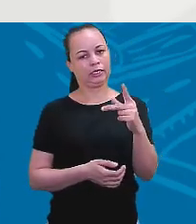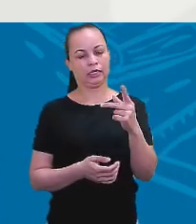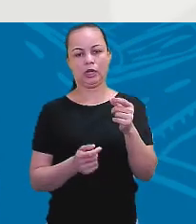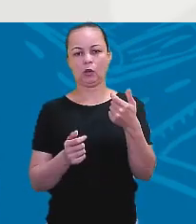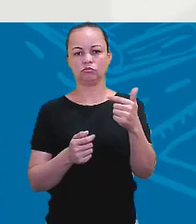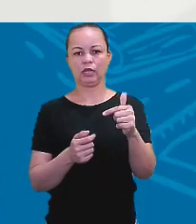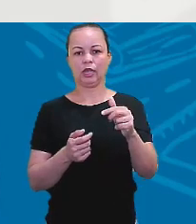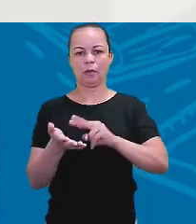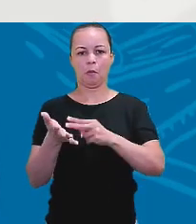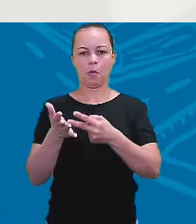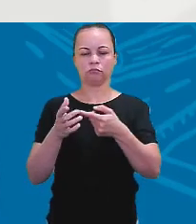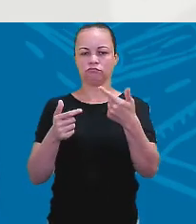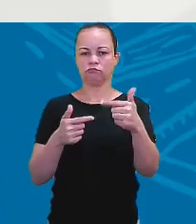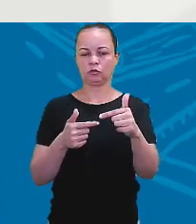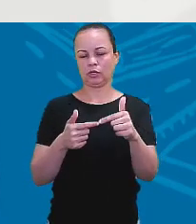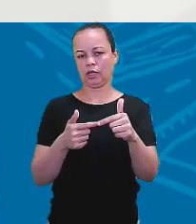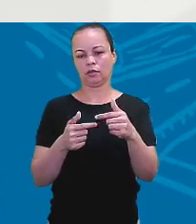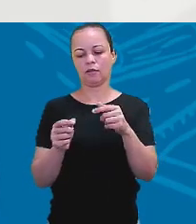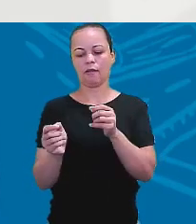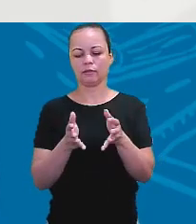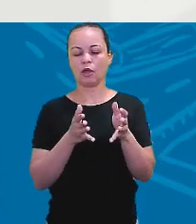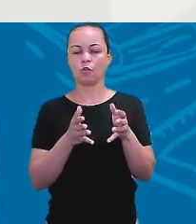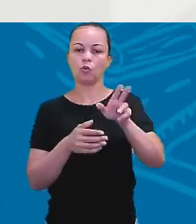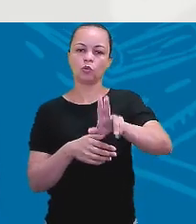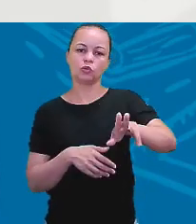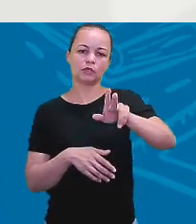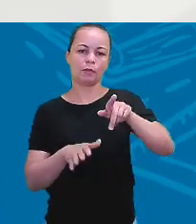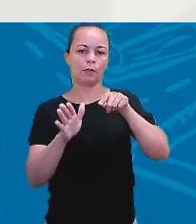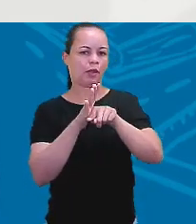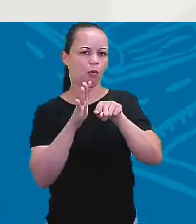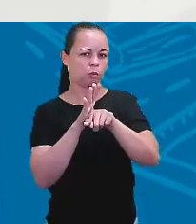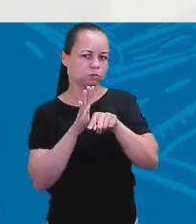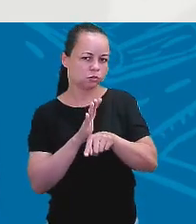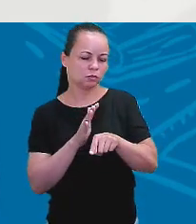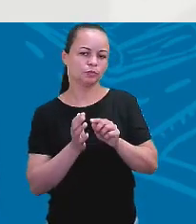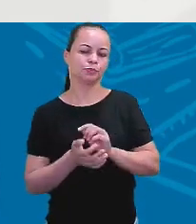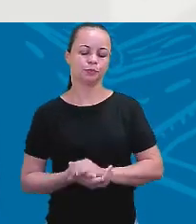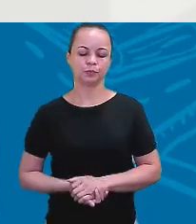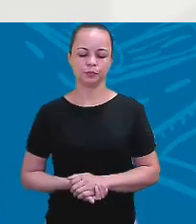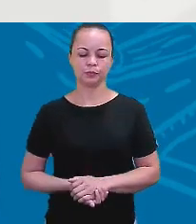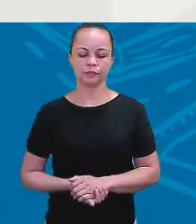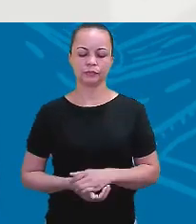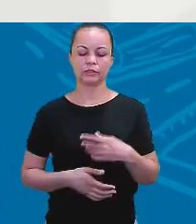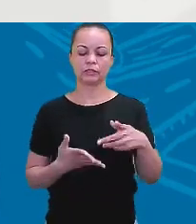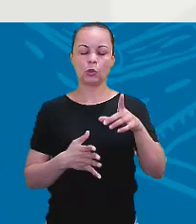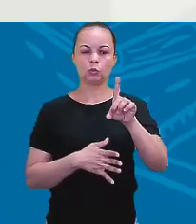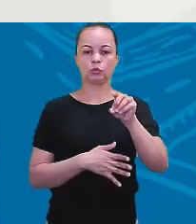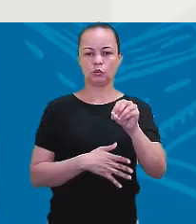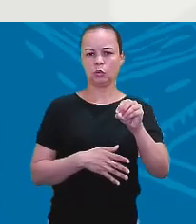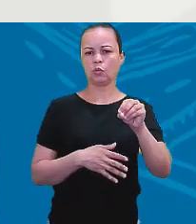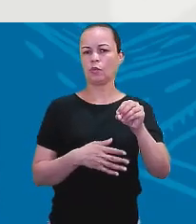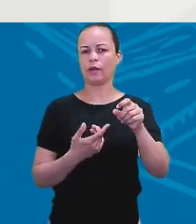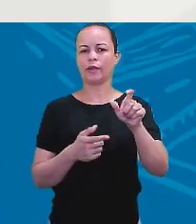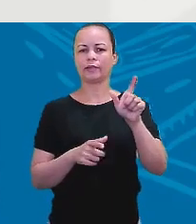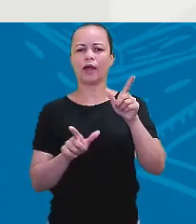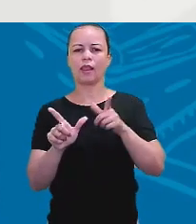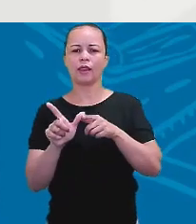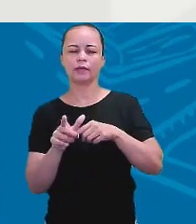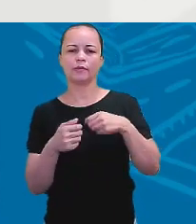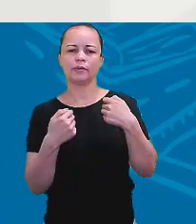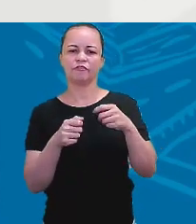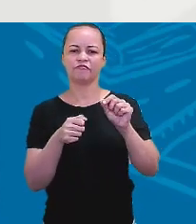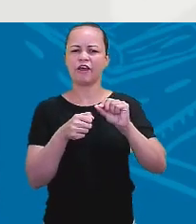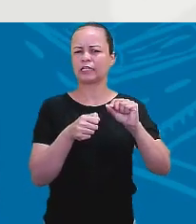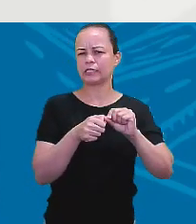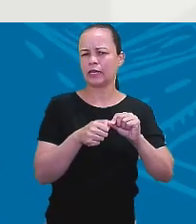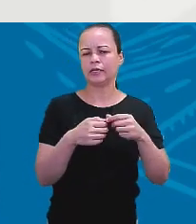Eles são usados para fazer perguntas. Tá certo? A gente sabe que o verbo do ao pé da letra significa fazer, tá? Mas